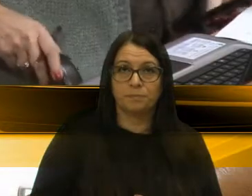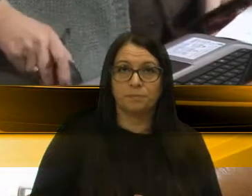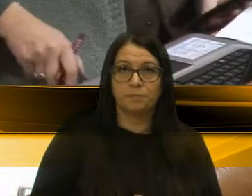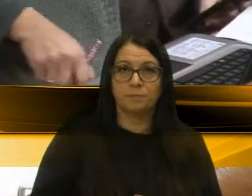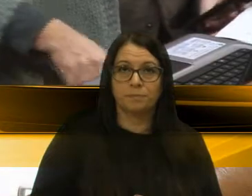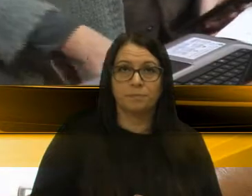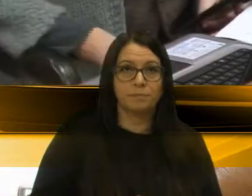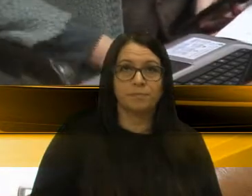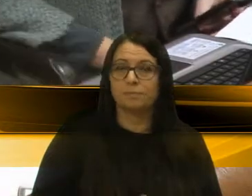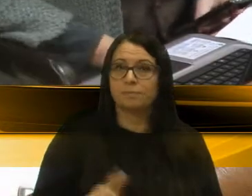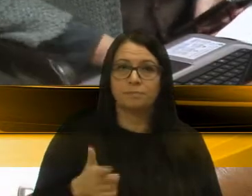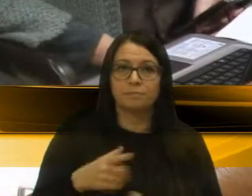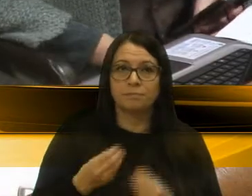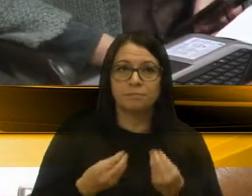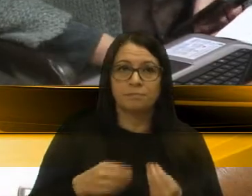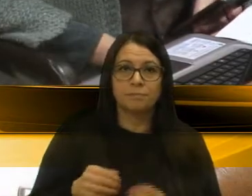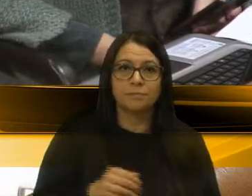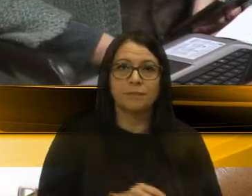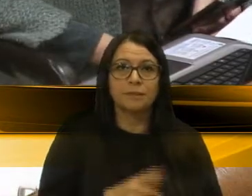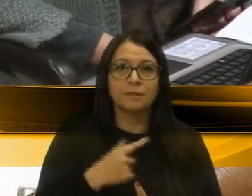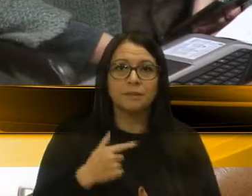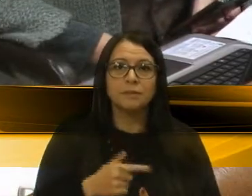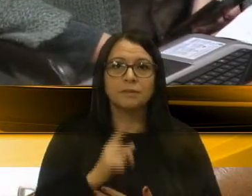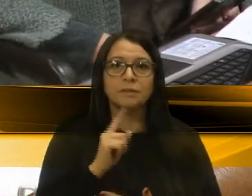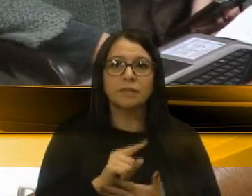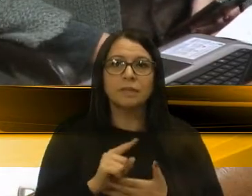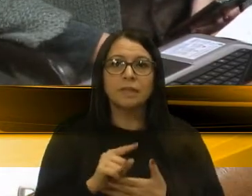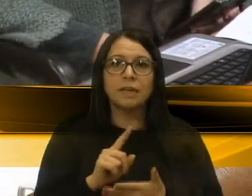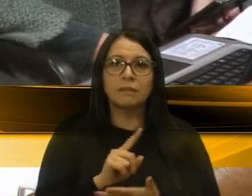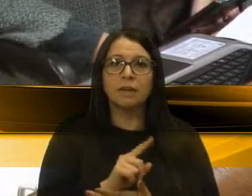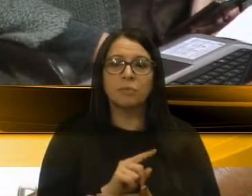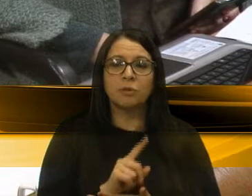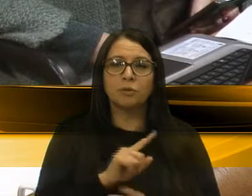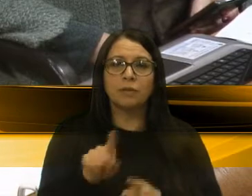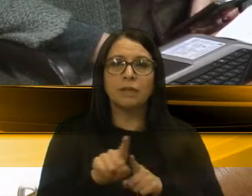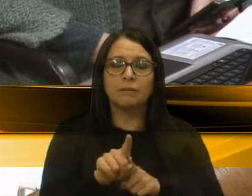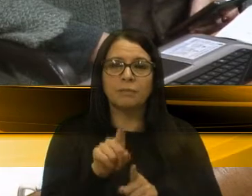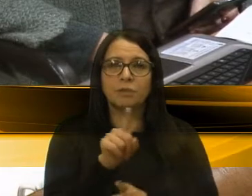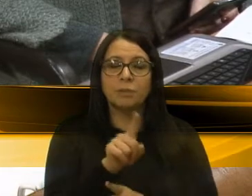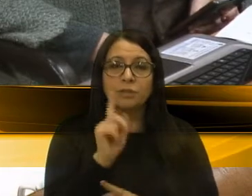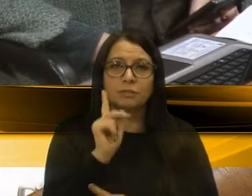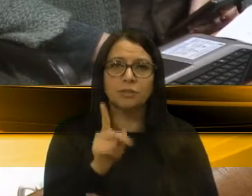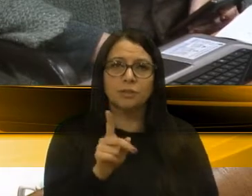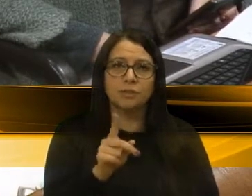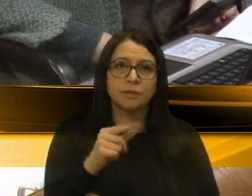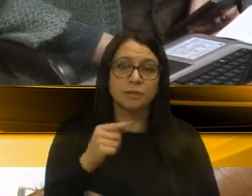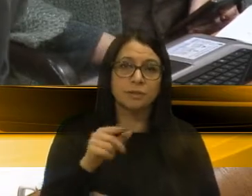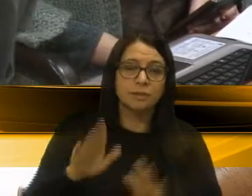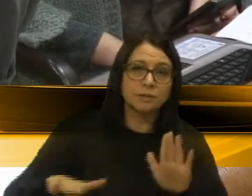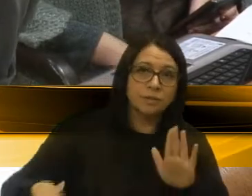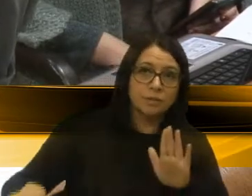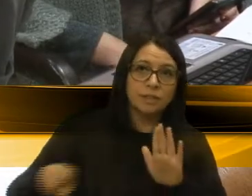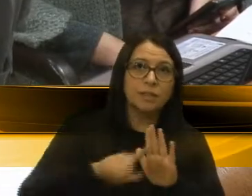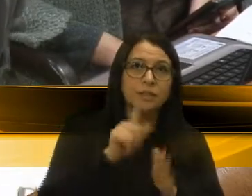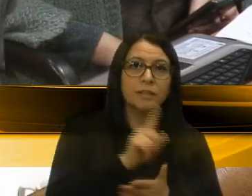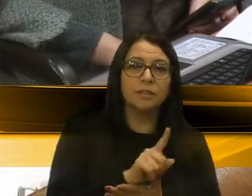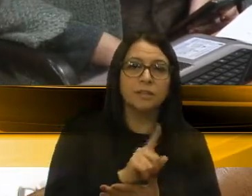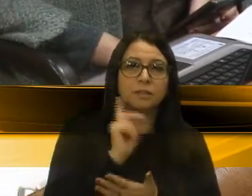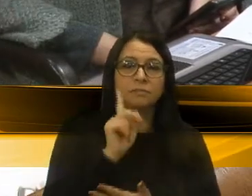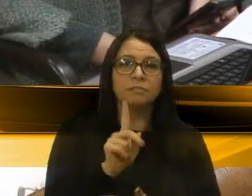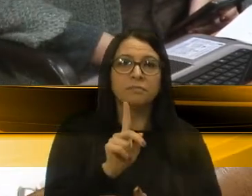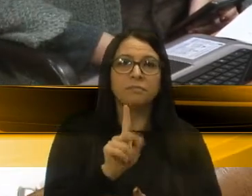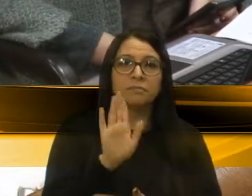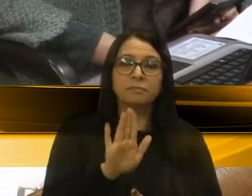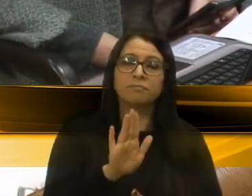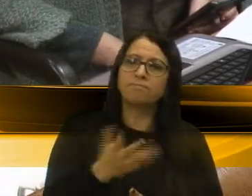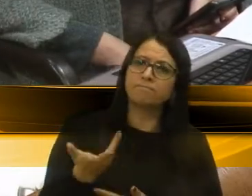Não tem como fazer a reciclagem, não tem como separar o lixo. Pode observar isso. No litoral não tem. Não tem. Então, gente fica